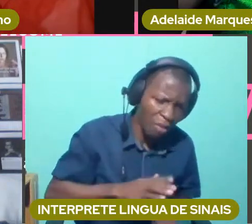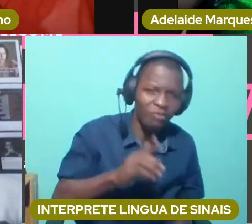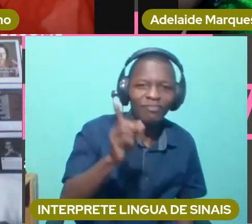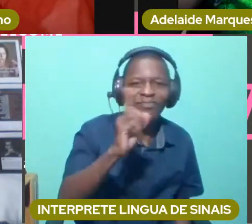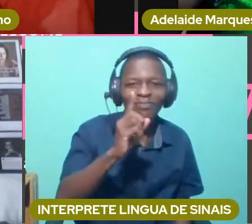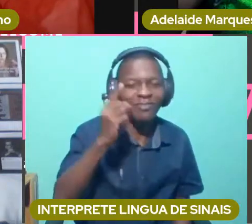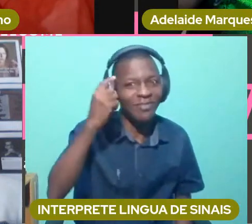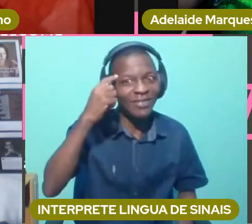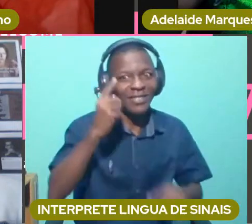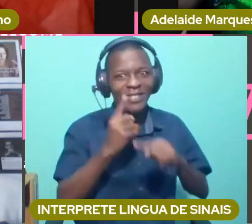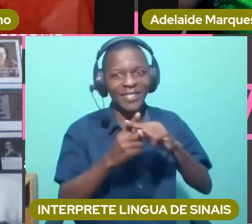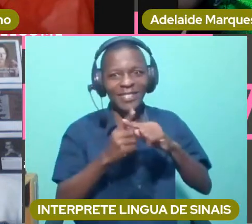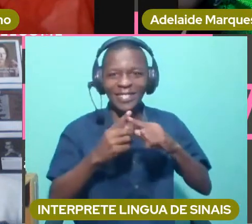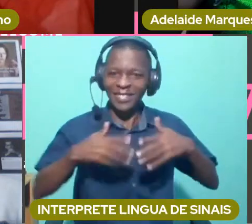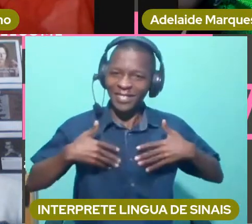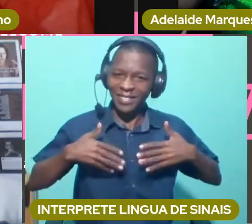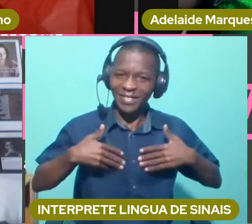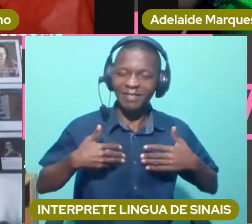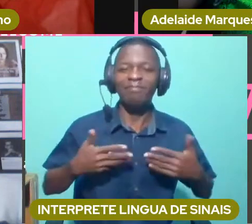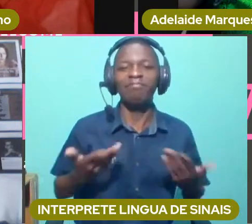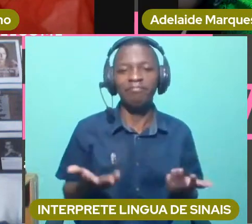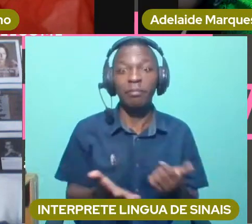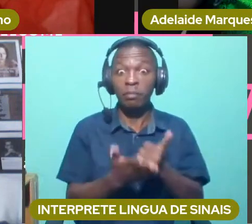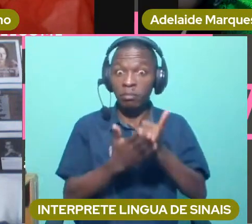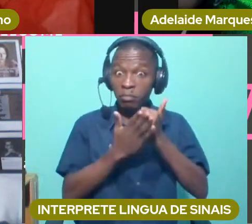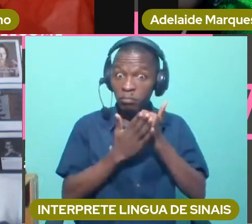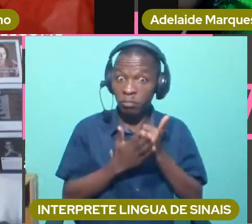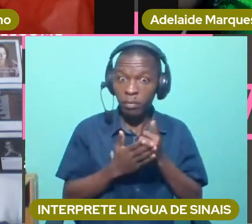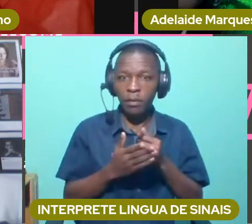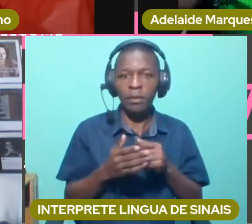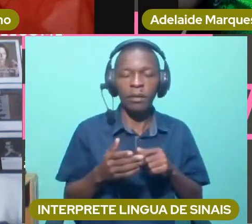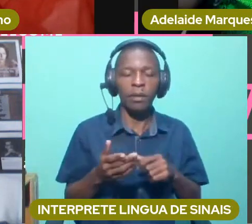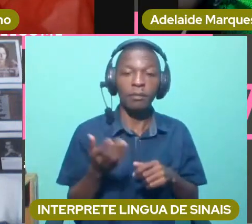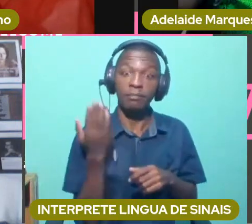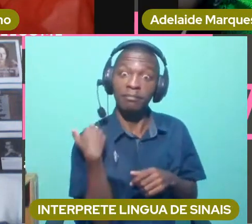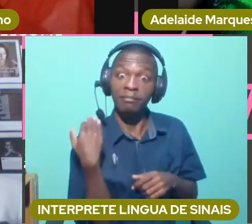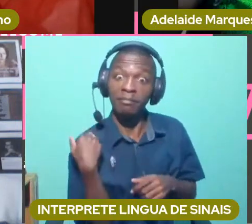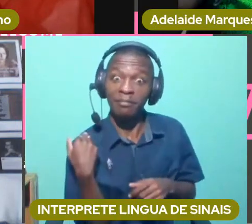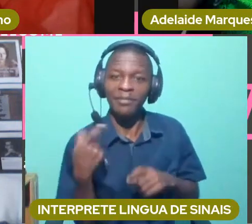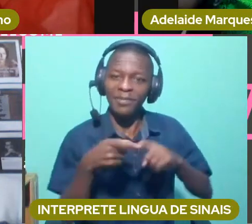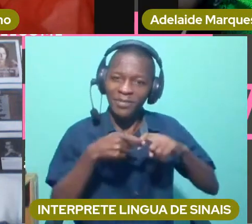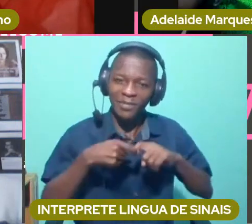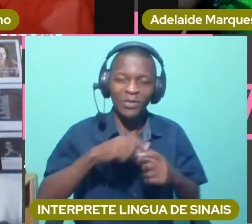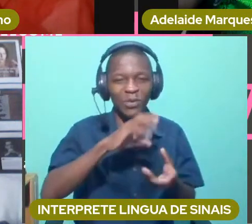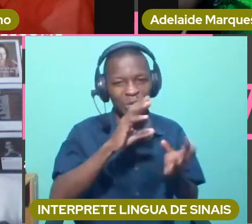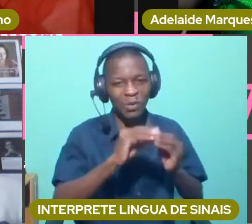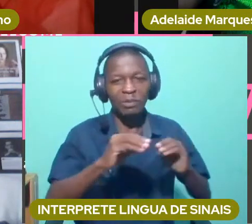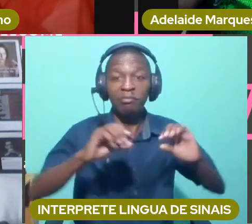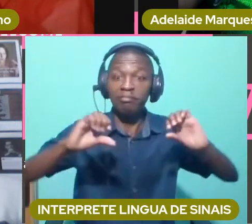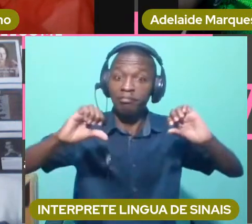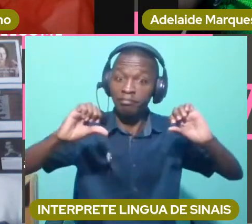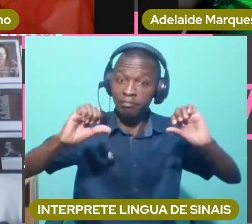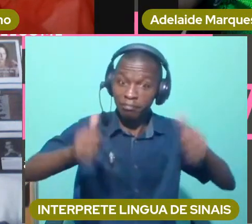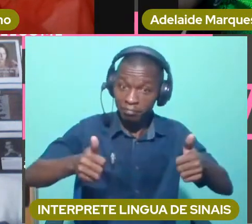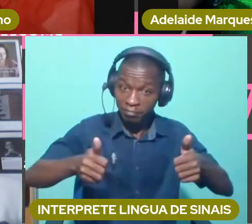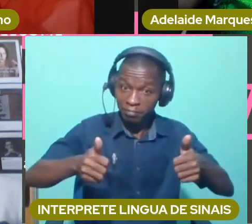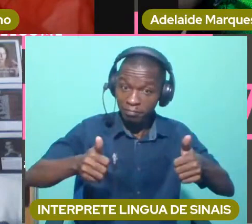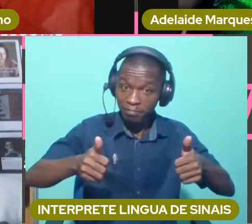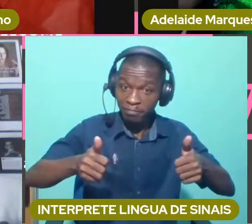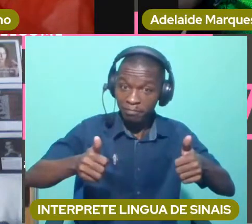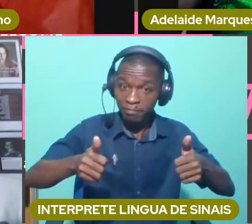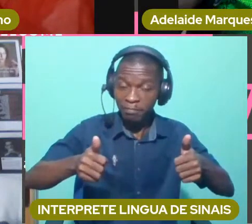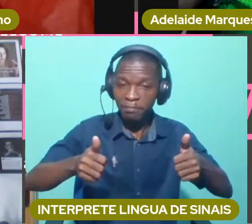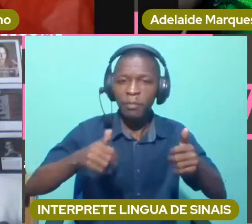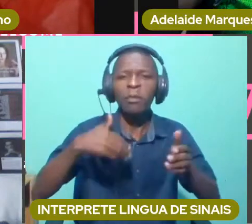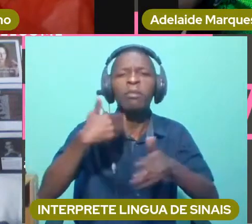família, contando com todo o apoio e carinho dos irmãos e da família. fui crescendo, quando fui para o